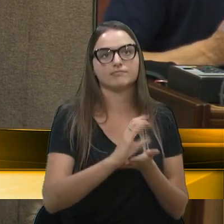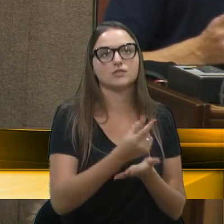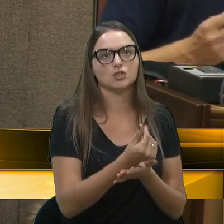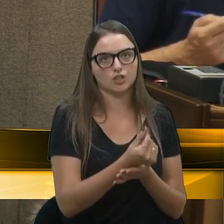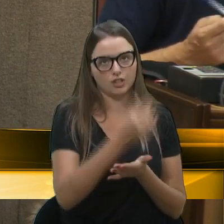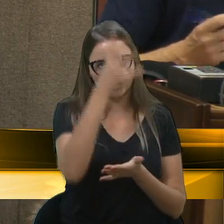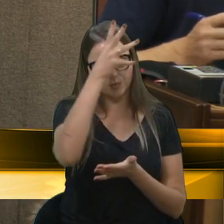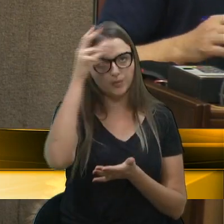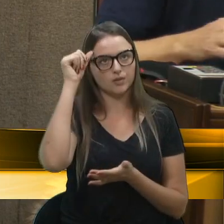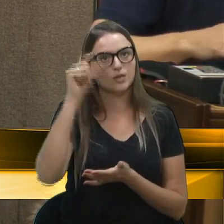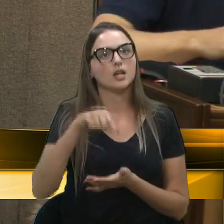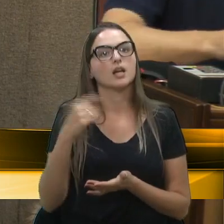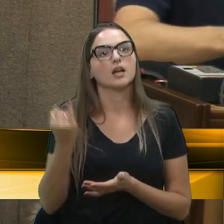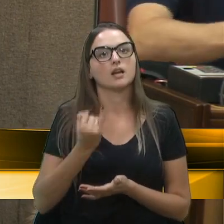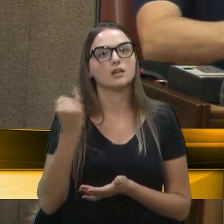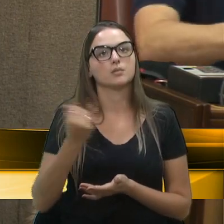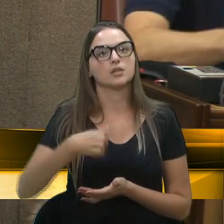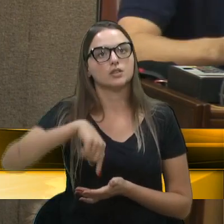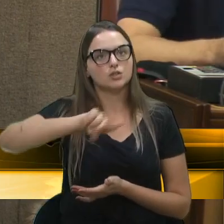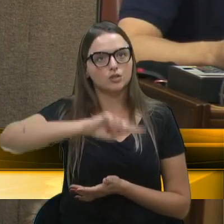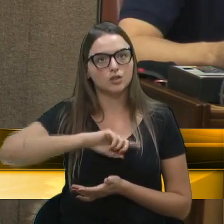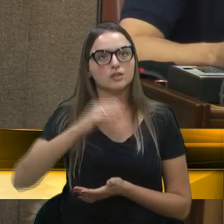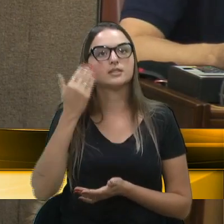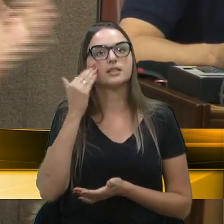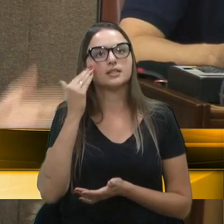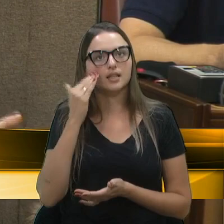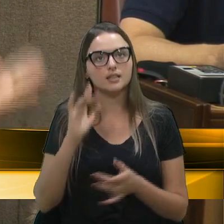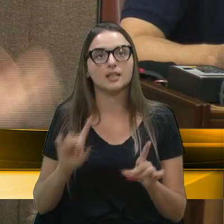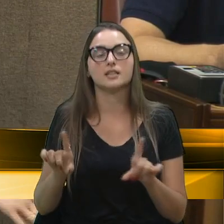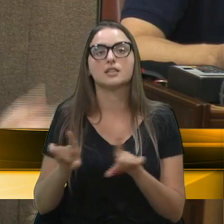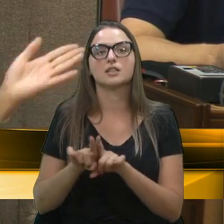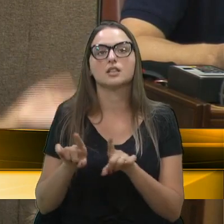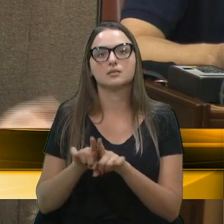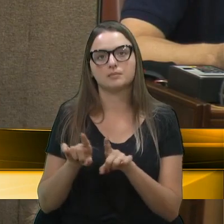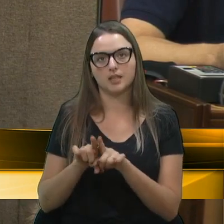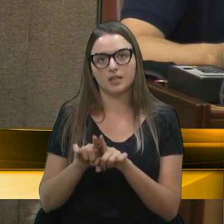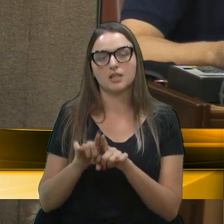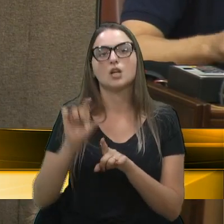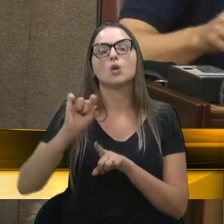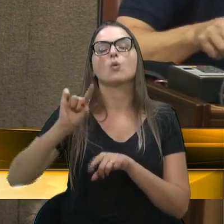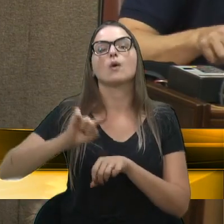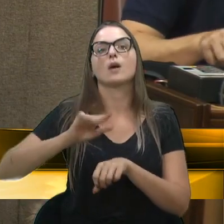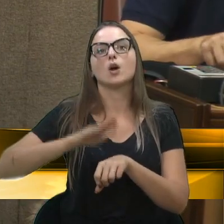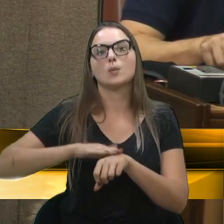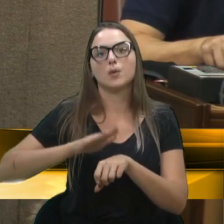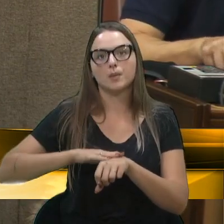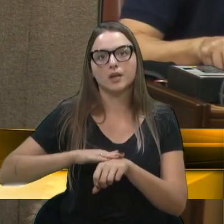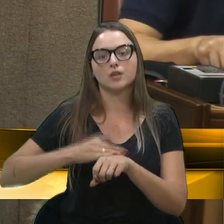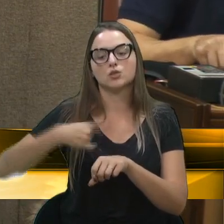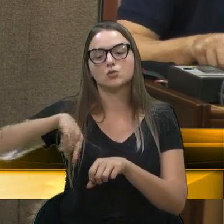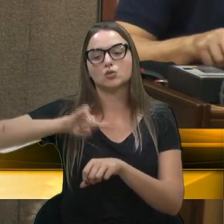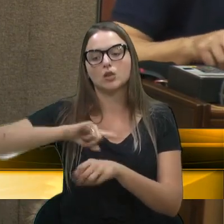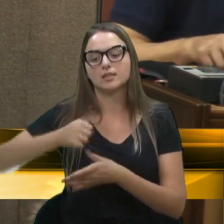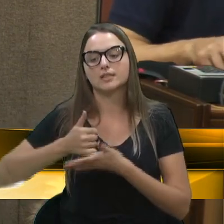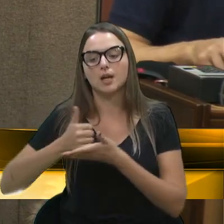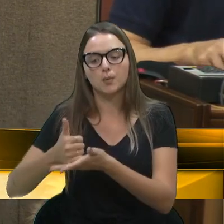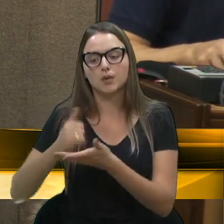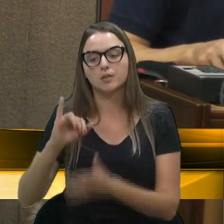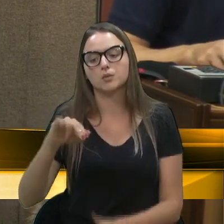Então, é muito importante a gente entender também em que momento a gente votou a favor do